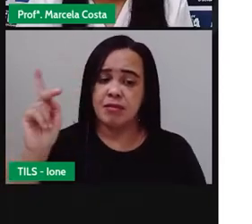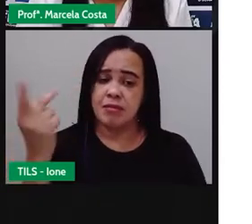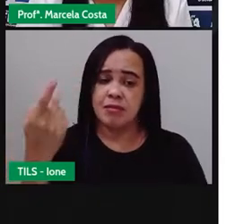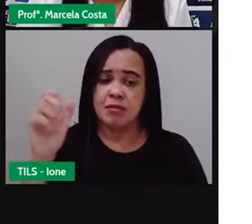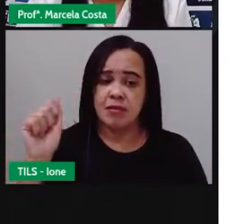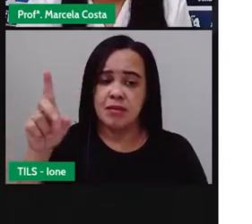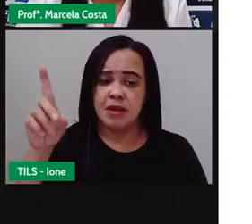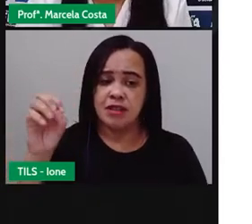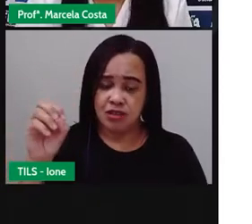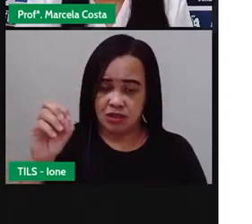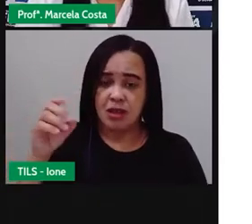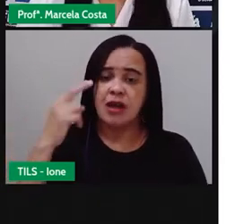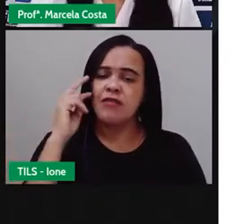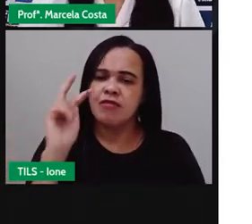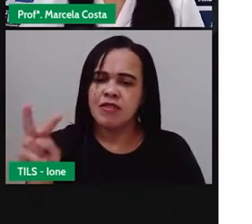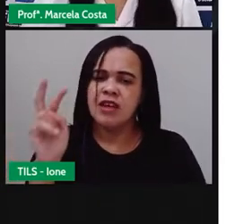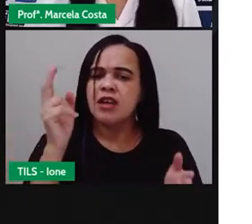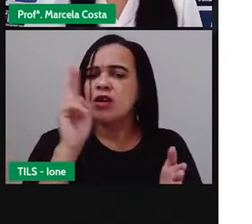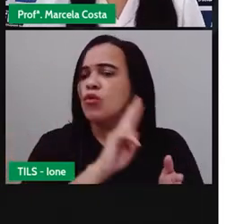parte inferior do livro.